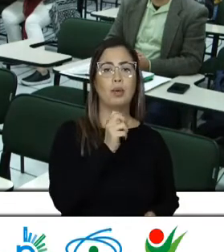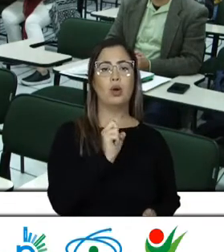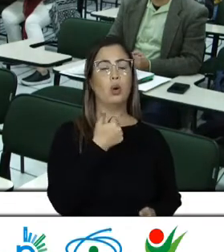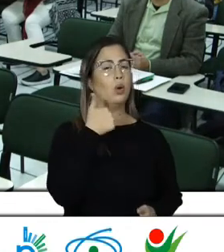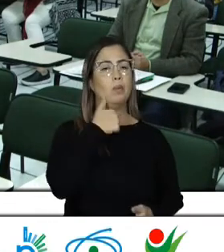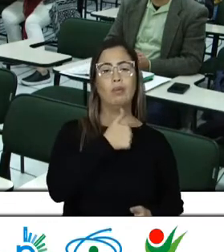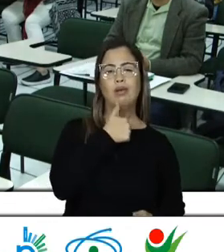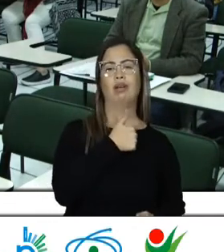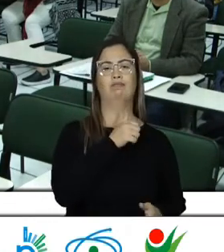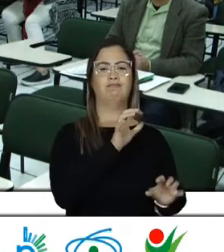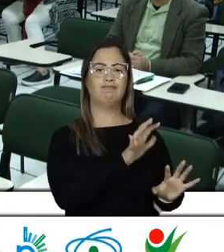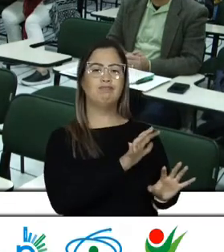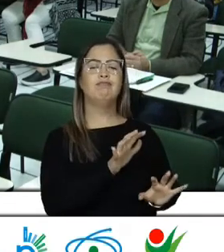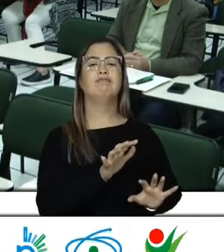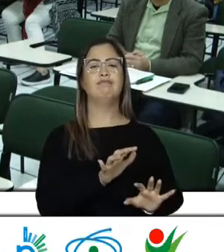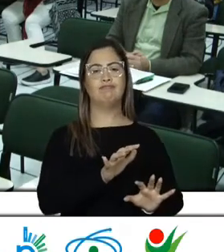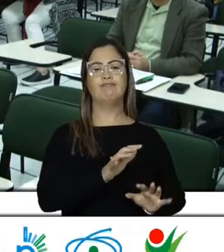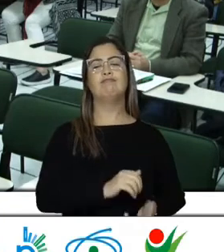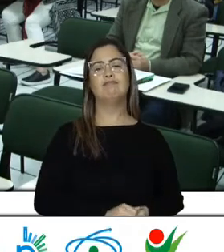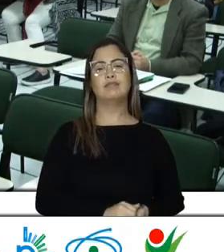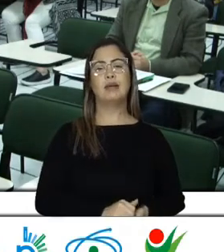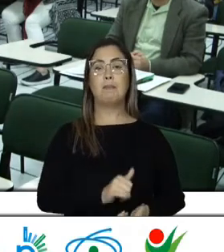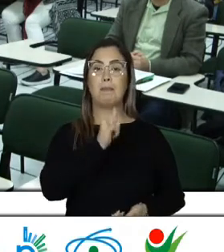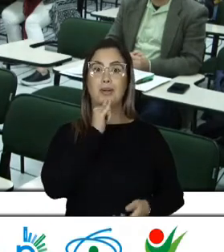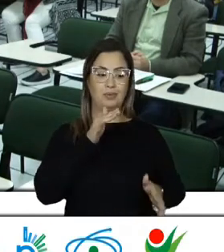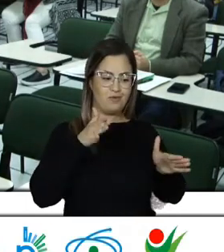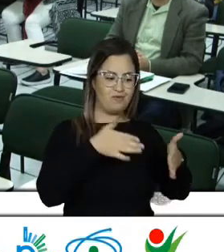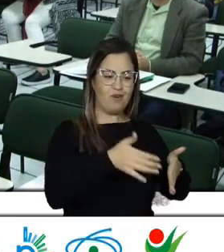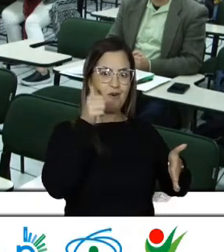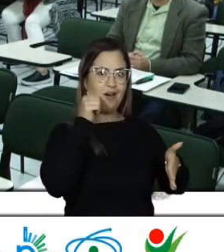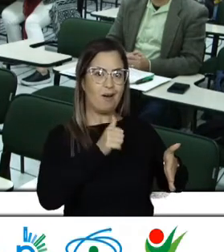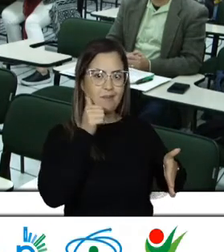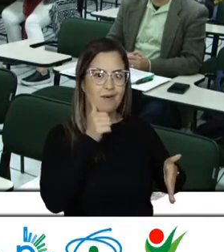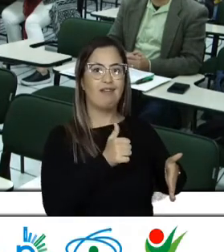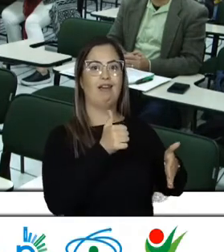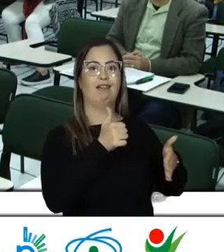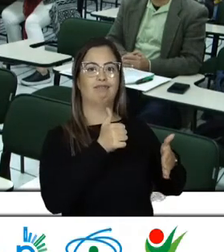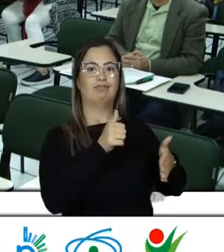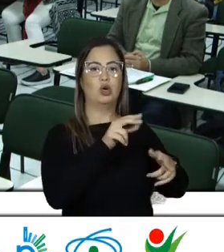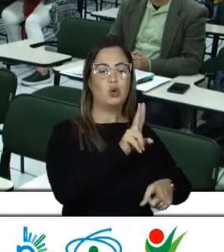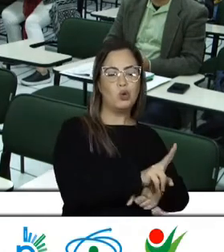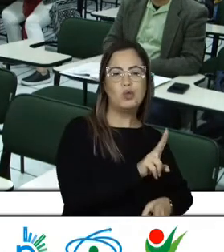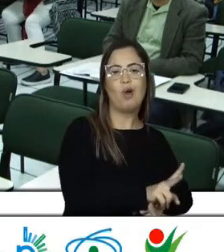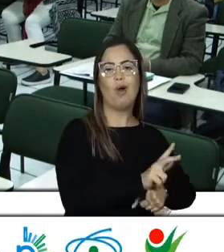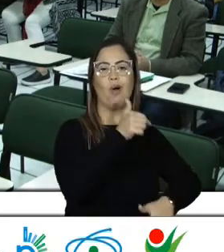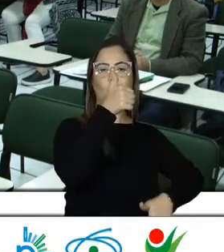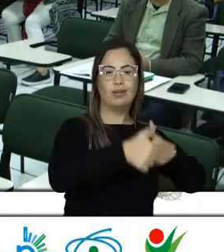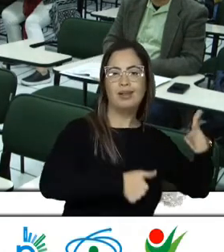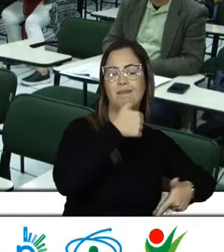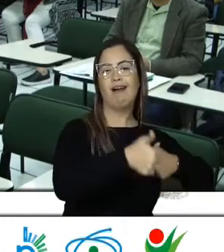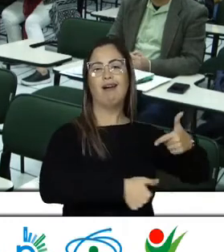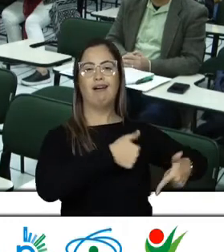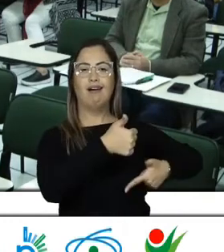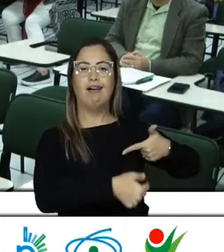Mas para as mulheres Ele às vezes Se associa muito A mulher Ao cuidado Aos trabalhos Aos De cuidado